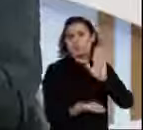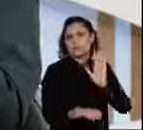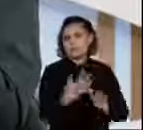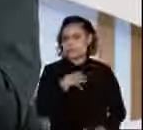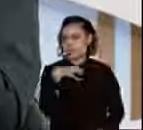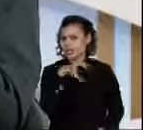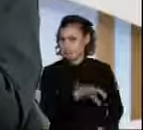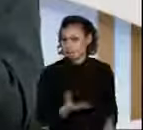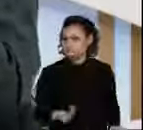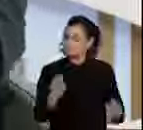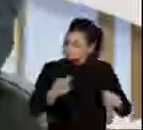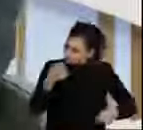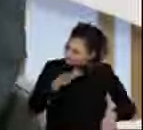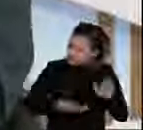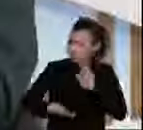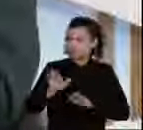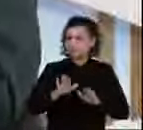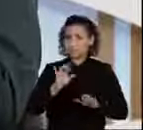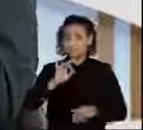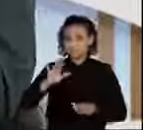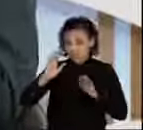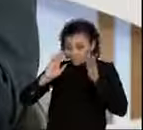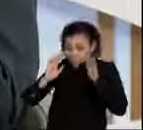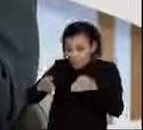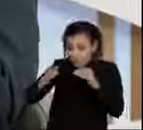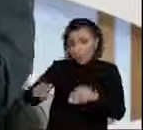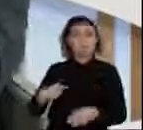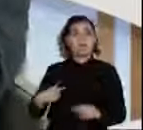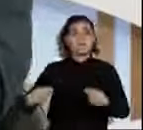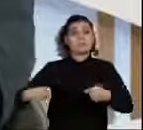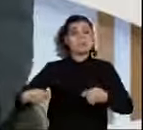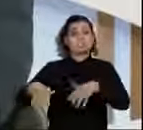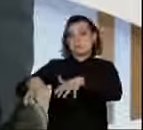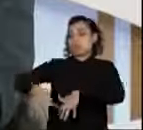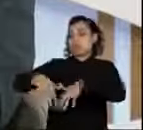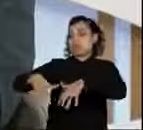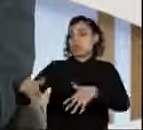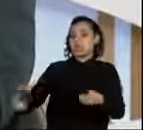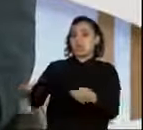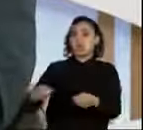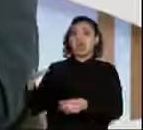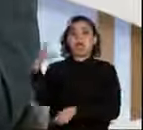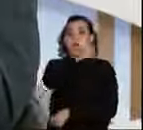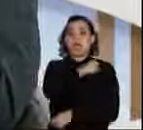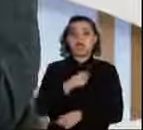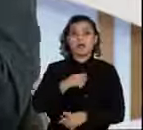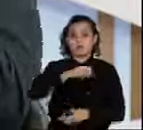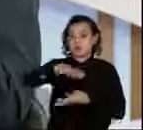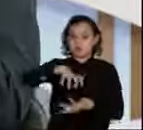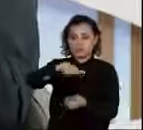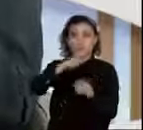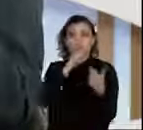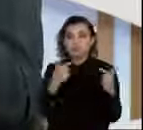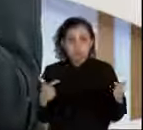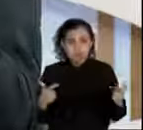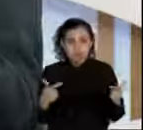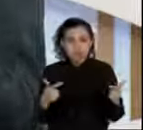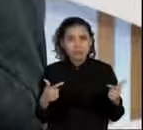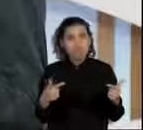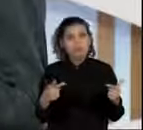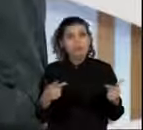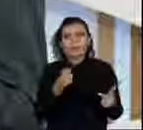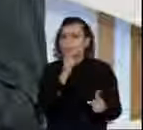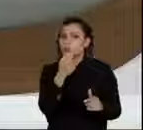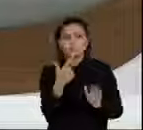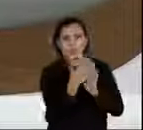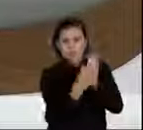modelo, só pensando numa exploração rápida dos minérios, que é um modelo não renovável, não existem grandes